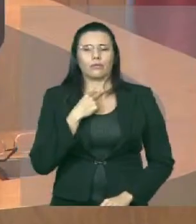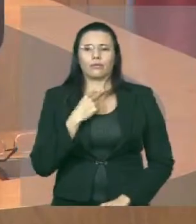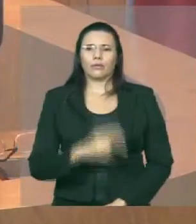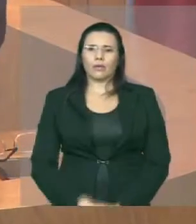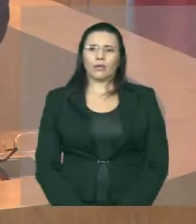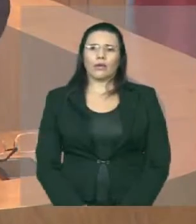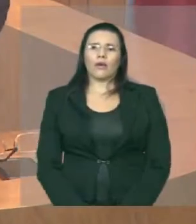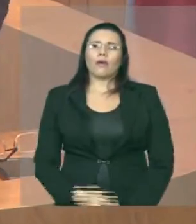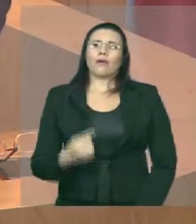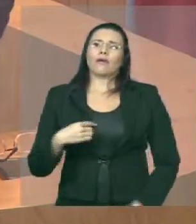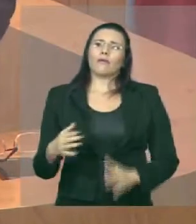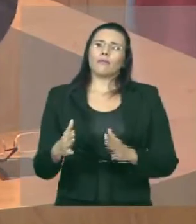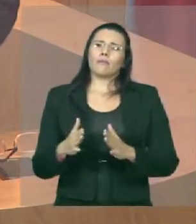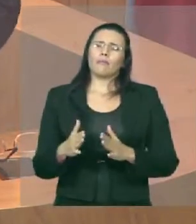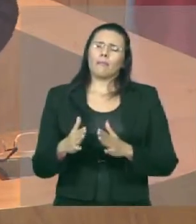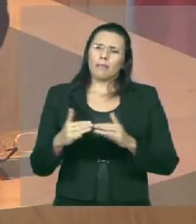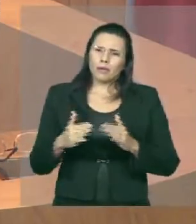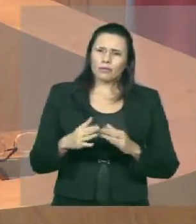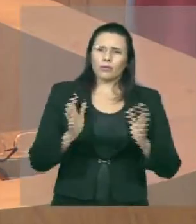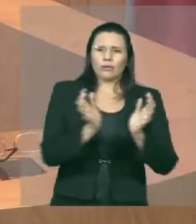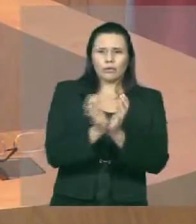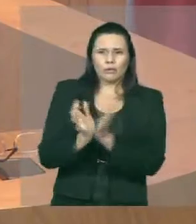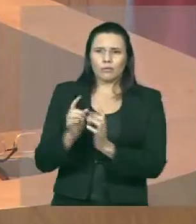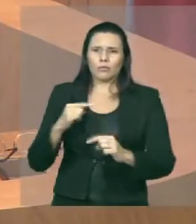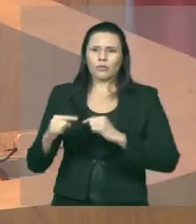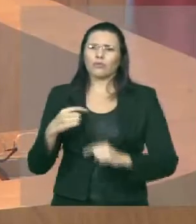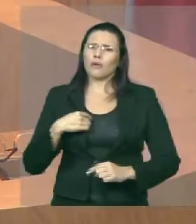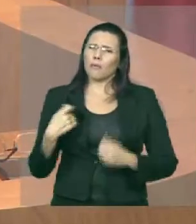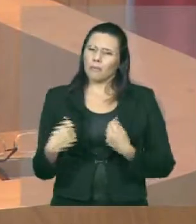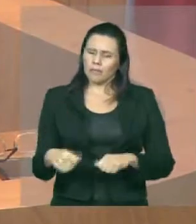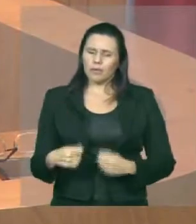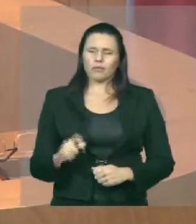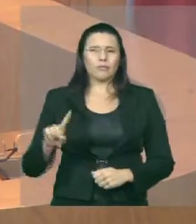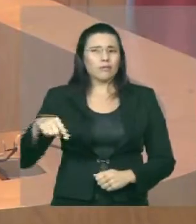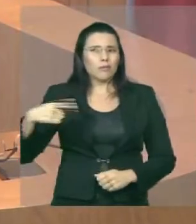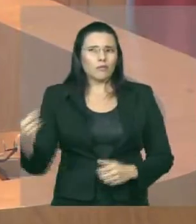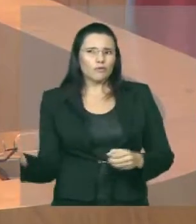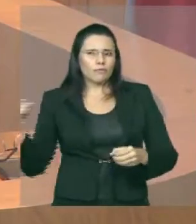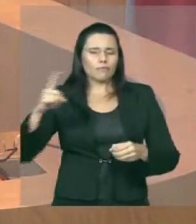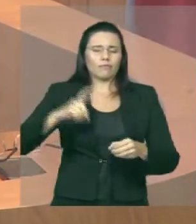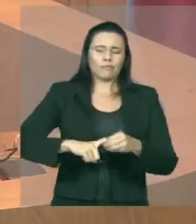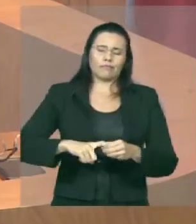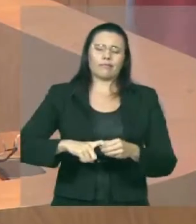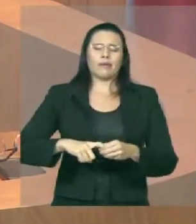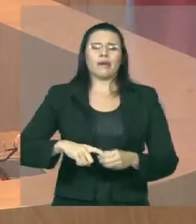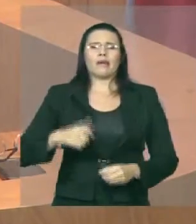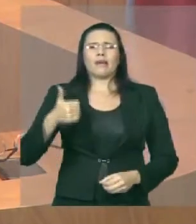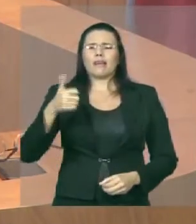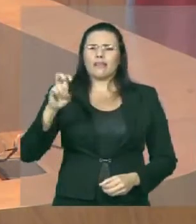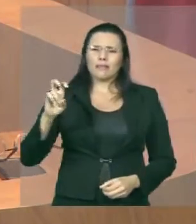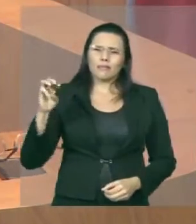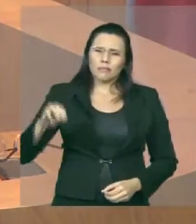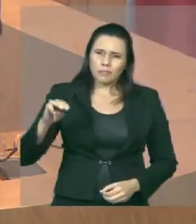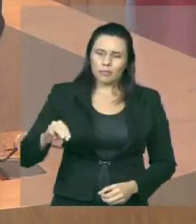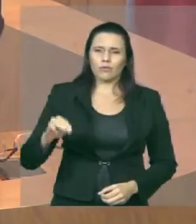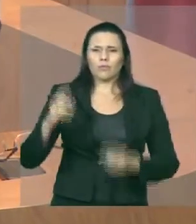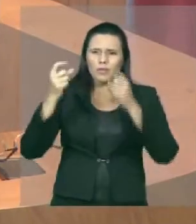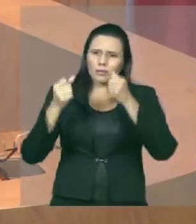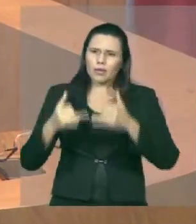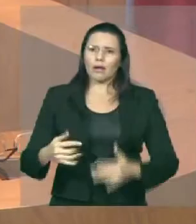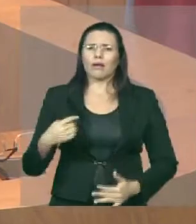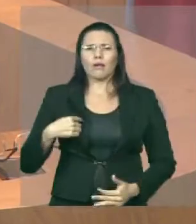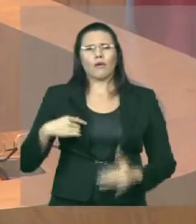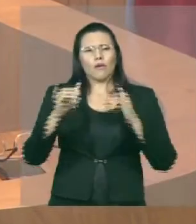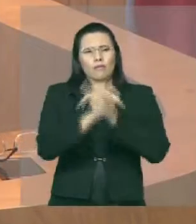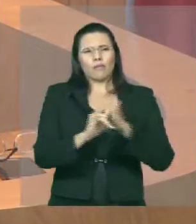preciso de mais 15 minutos para falar a respeito desses casos e de mais outros. Dizer ao soldado Diego que ele não está sozinho,